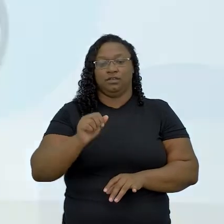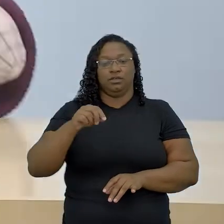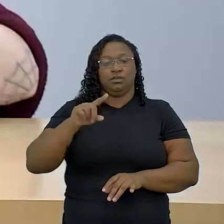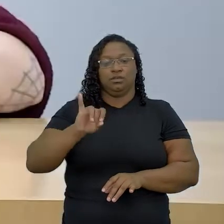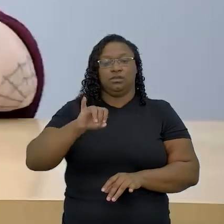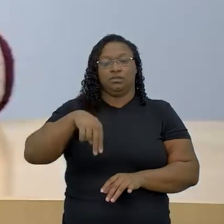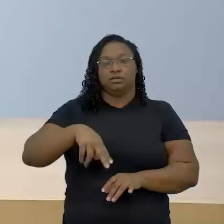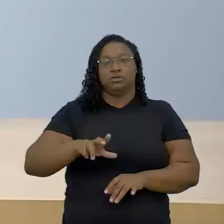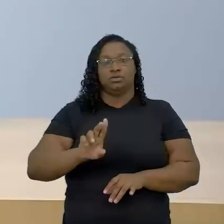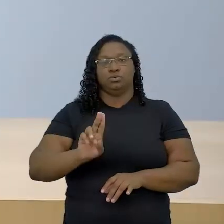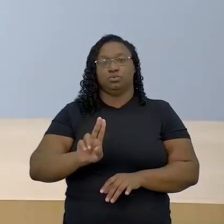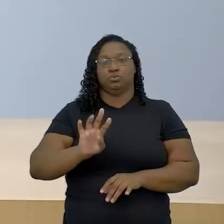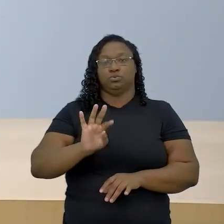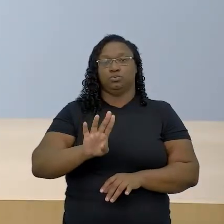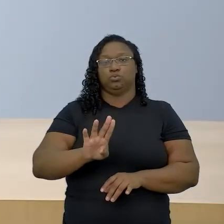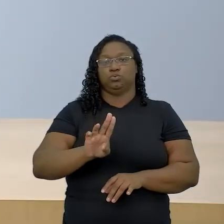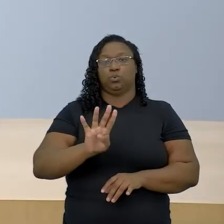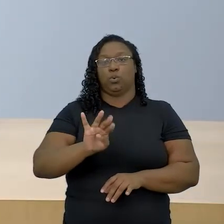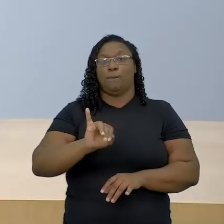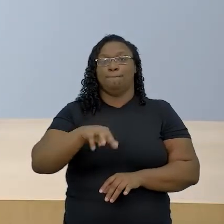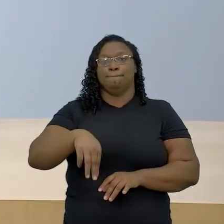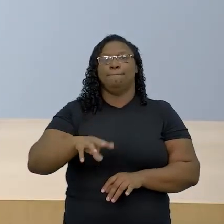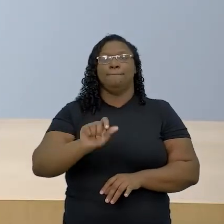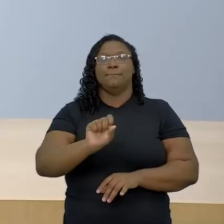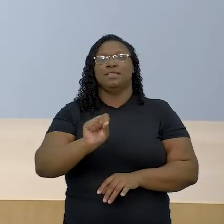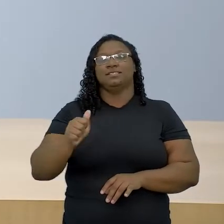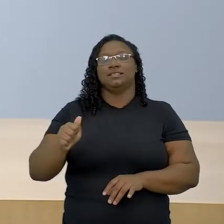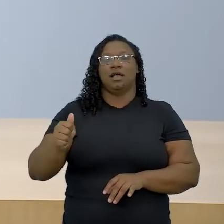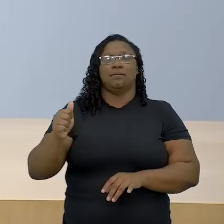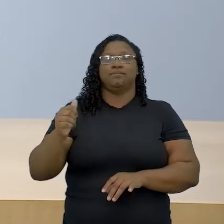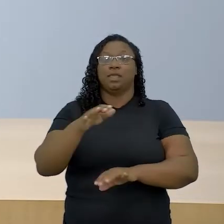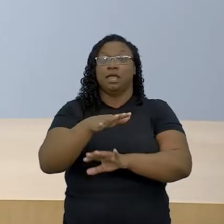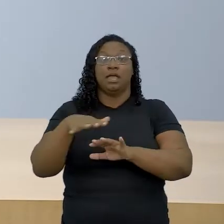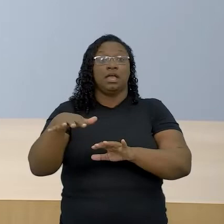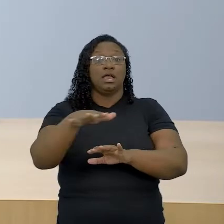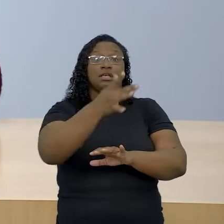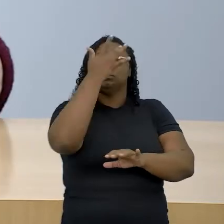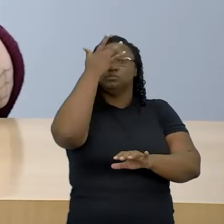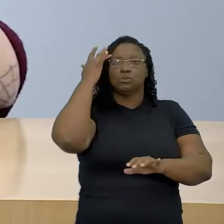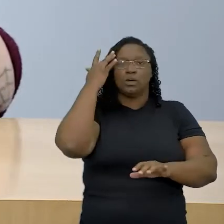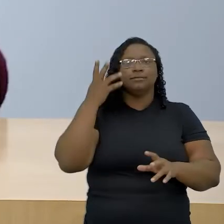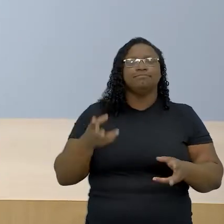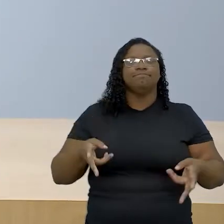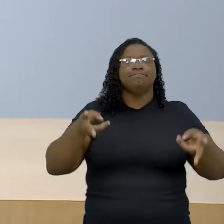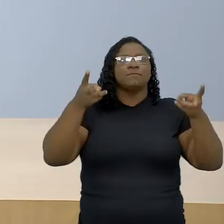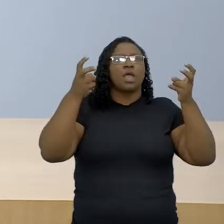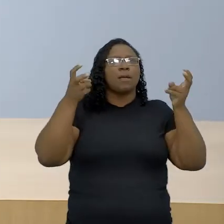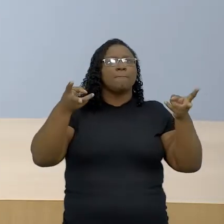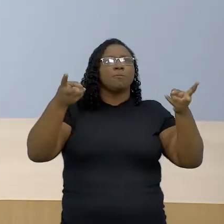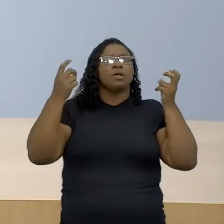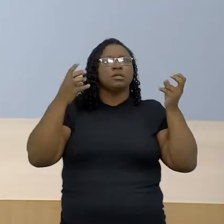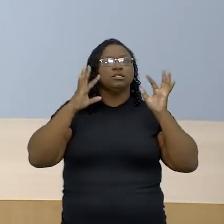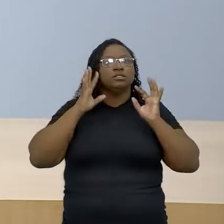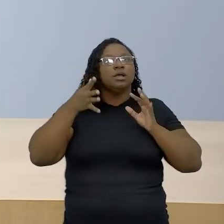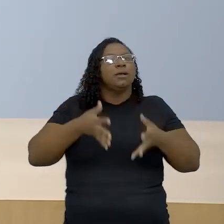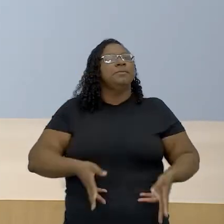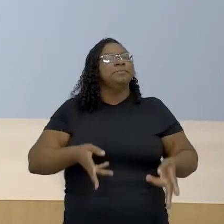aqueles e aquelas que têm um olhar assim mais atento, né, já devem ter sacado um negócio. Como se